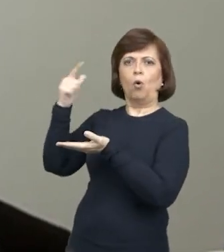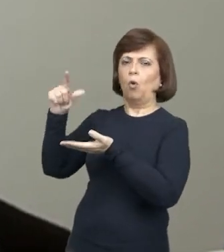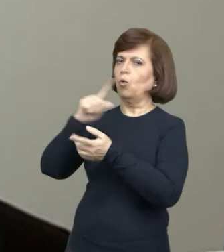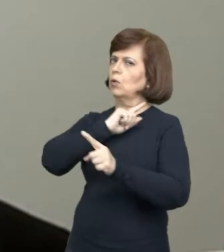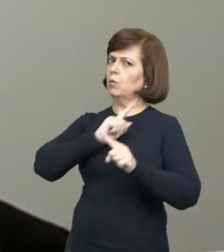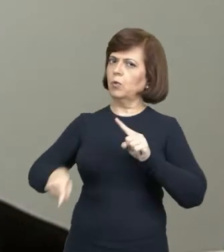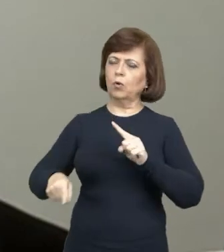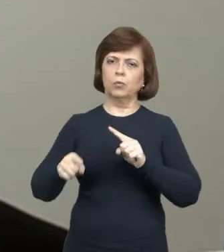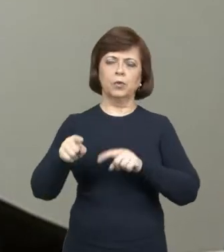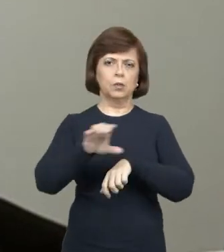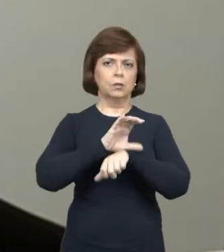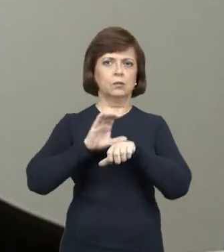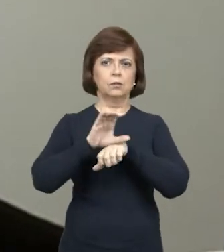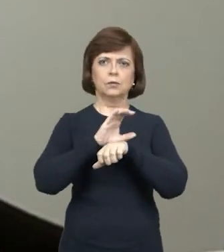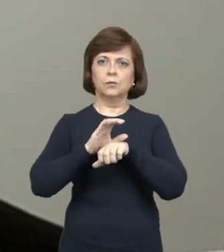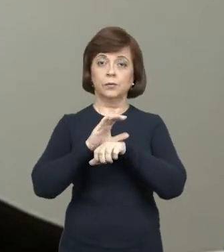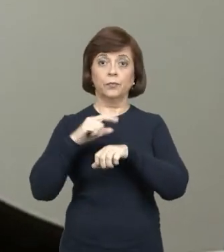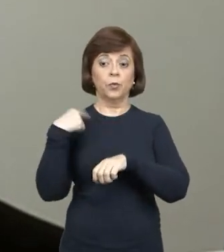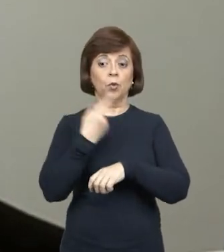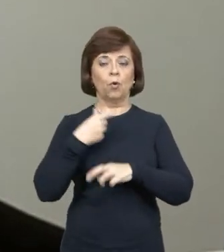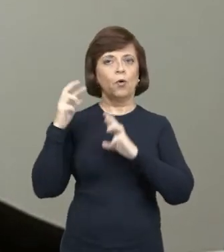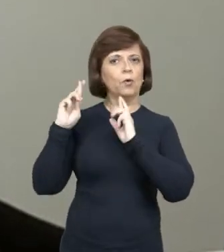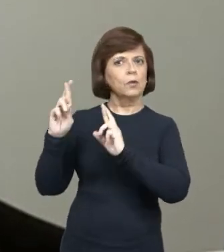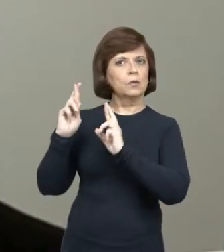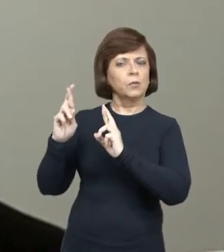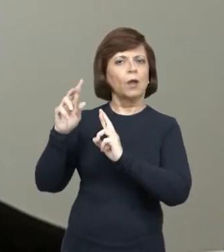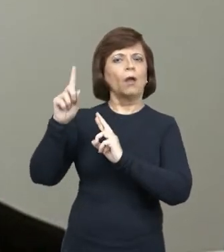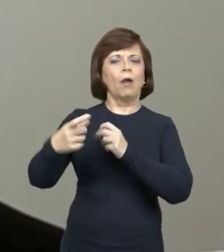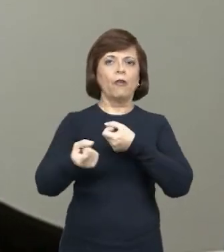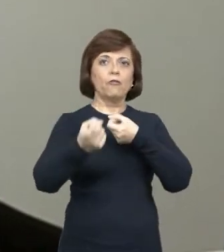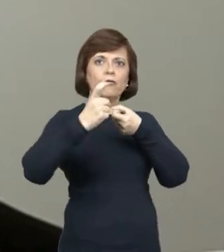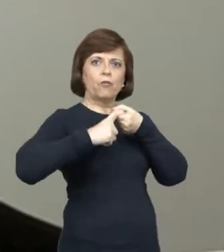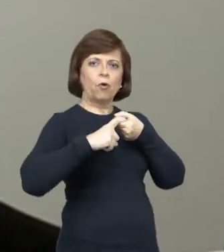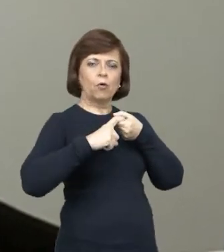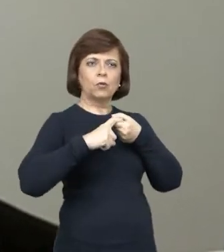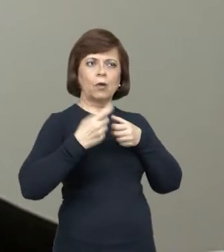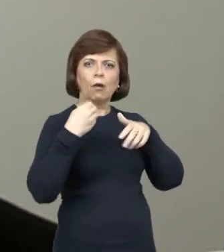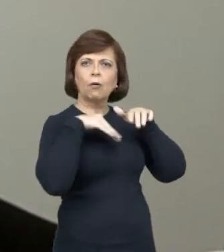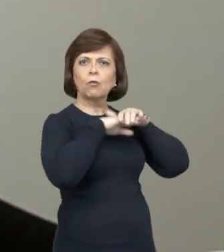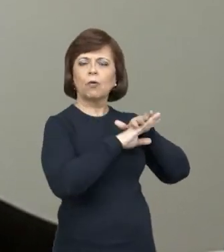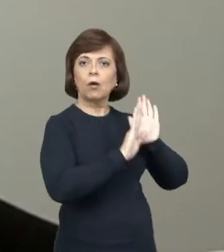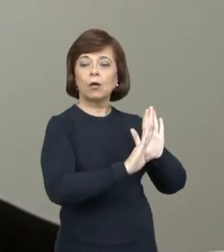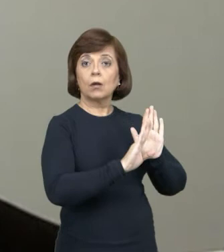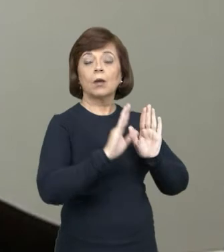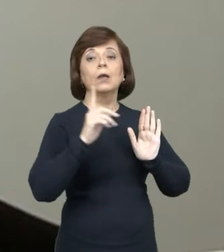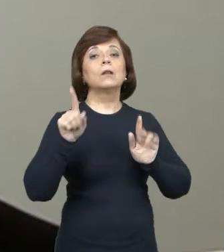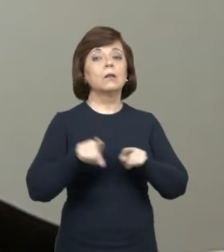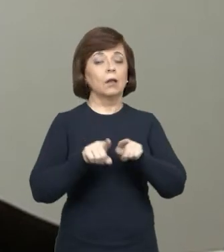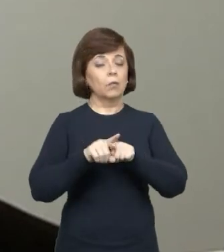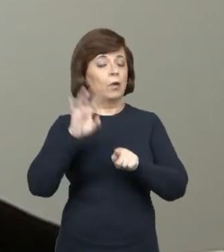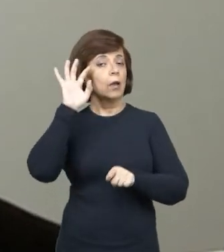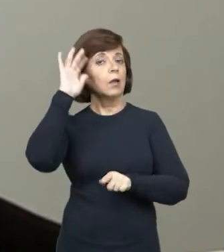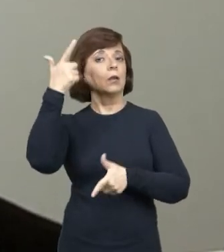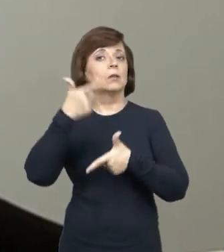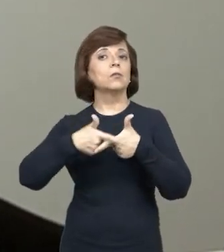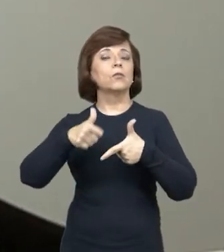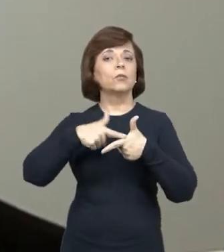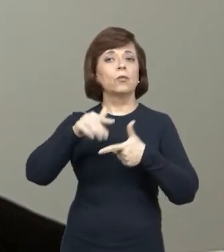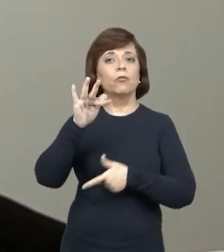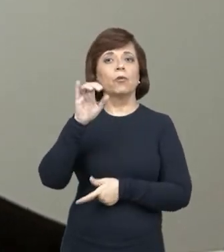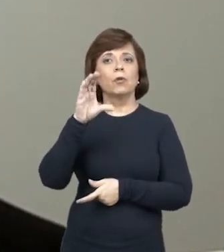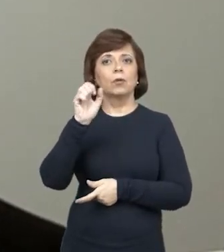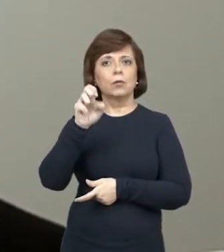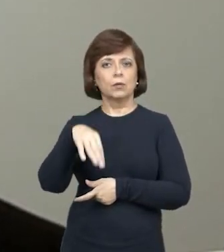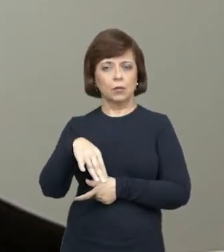pelo TAC e pela Constituição. O que a gente espera é não só resgatar o passivo, como também sanear esse problema e ter o